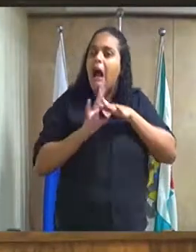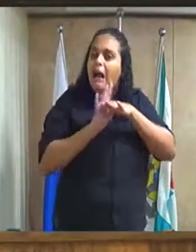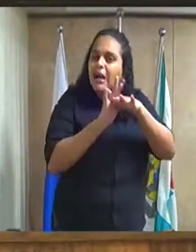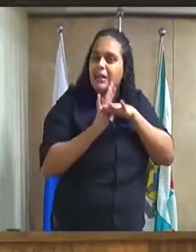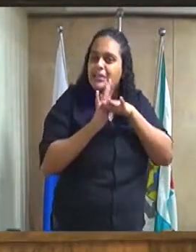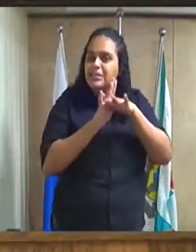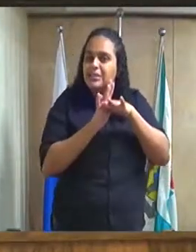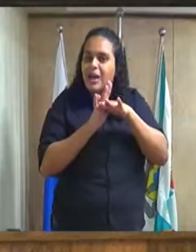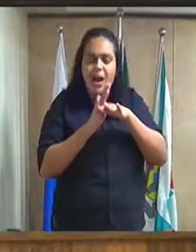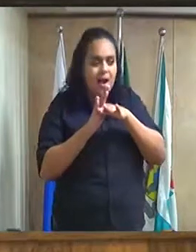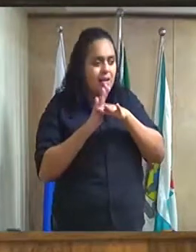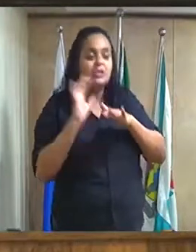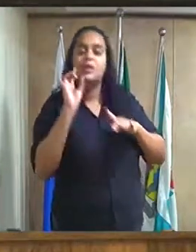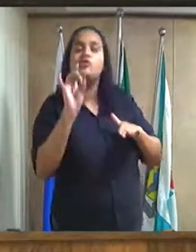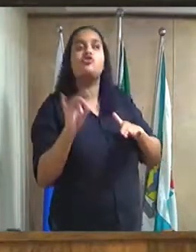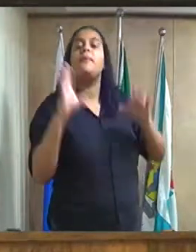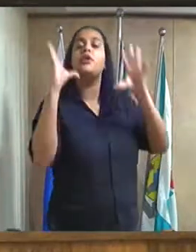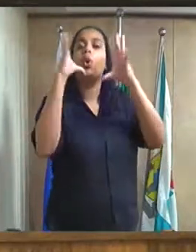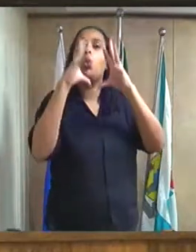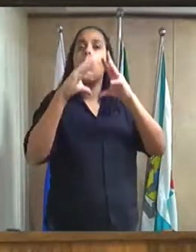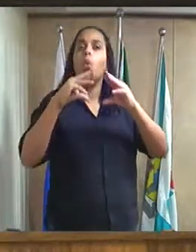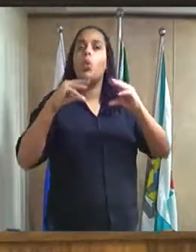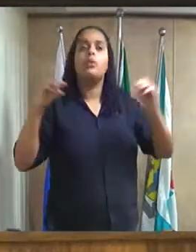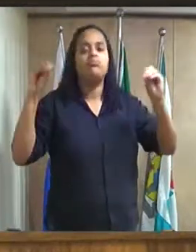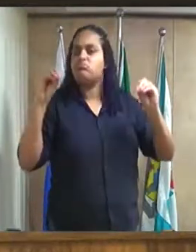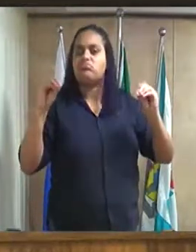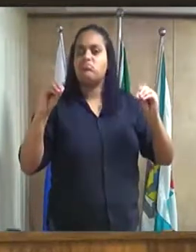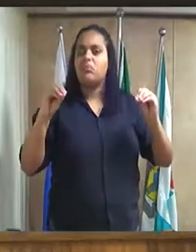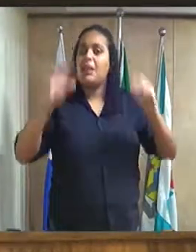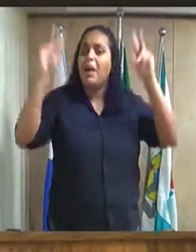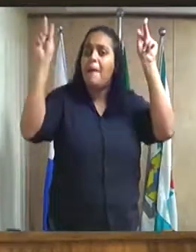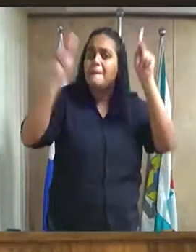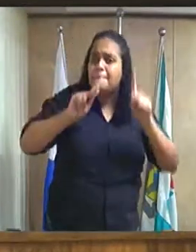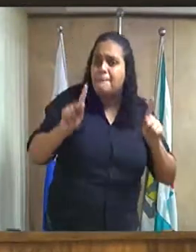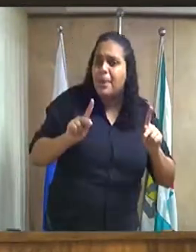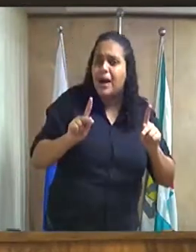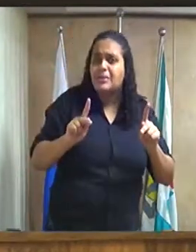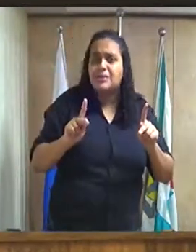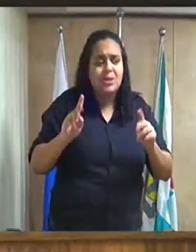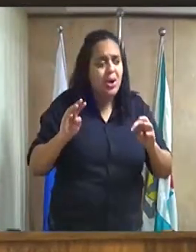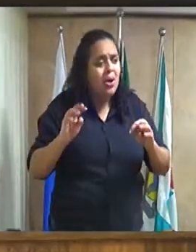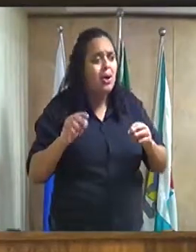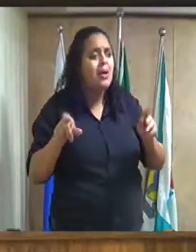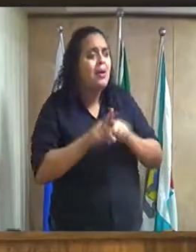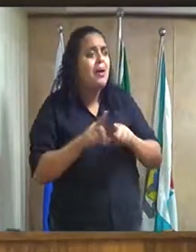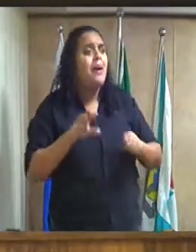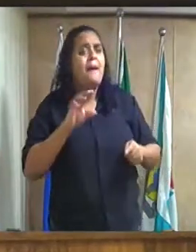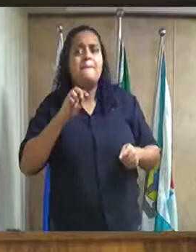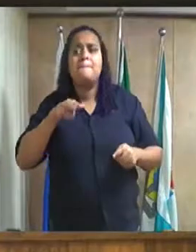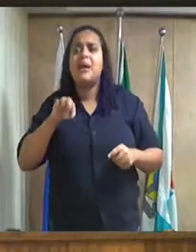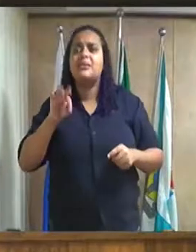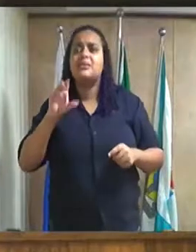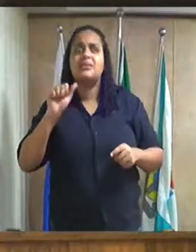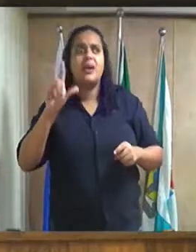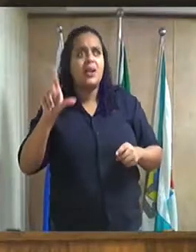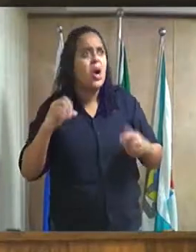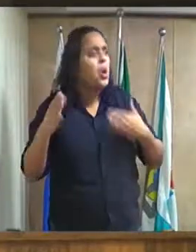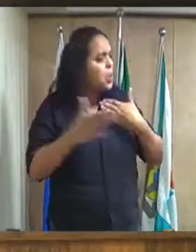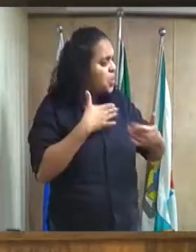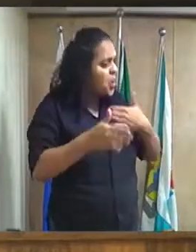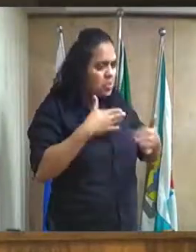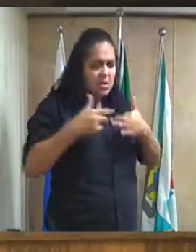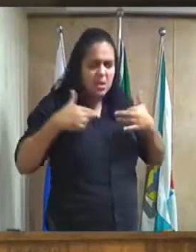passará pelo dissabor de tais mazelas diante da proibição de qualquer